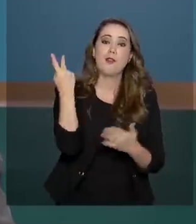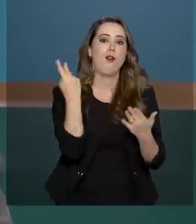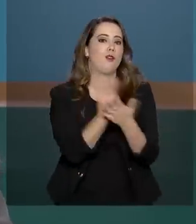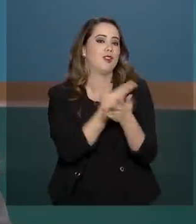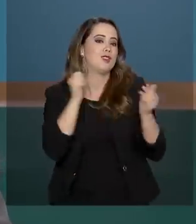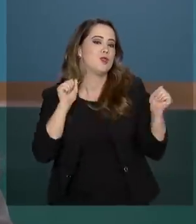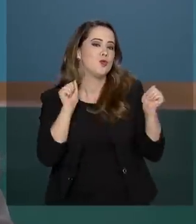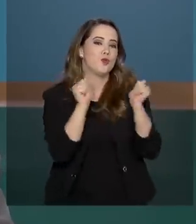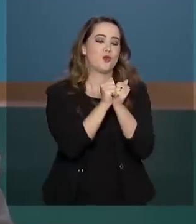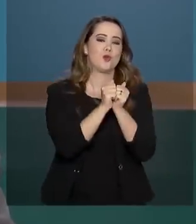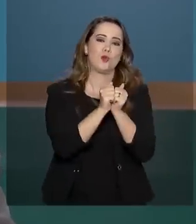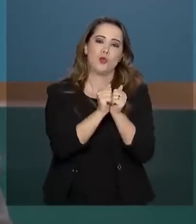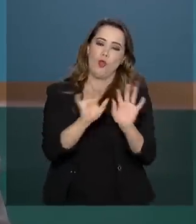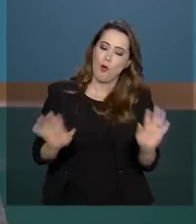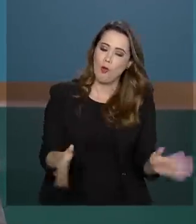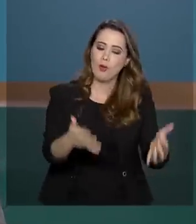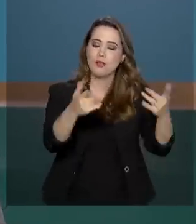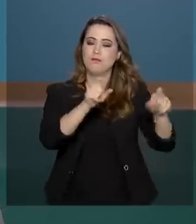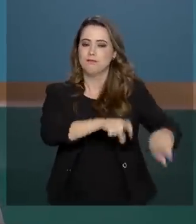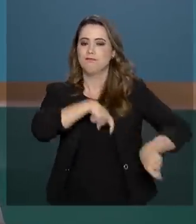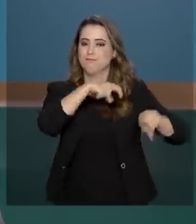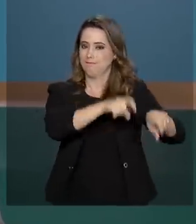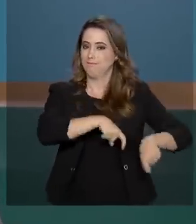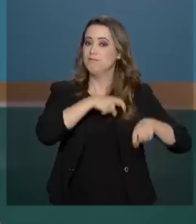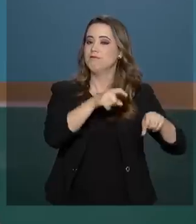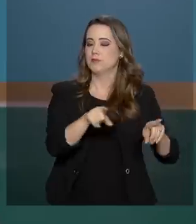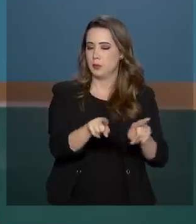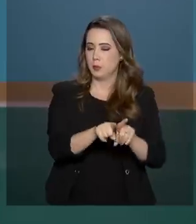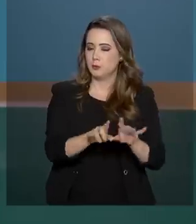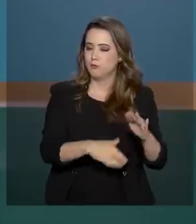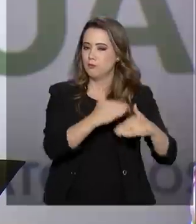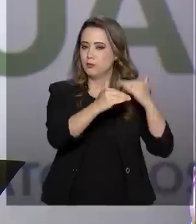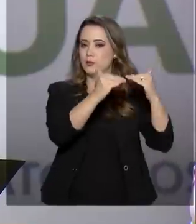juntamente com o crescimento da produção rural.